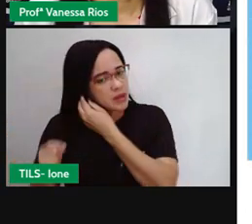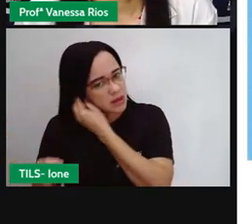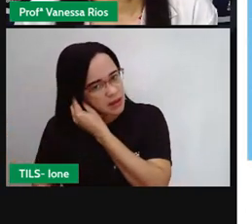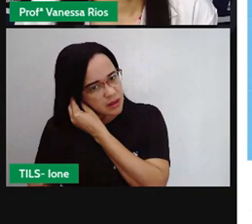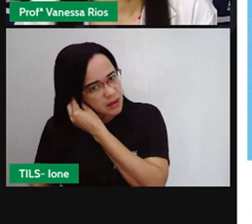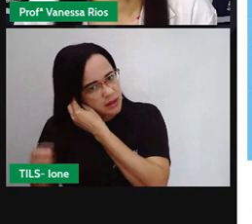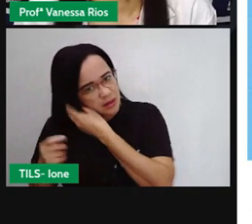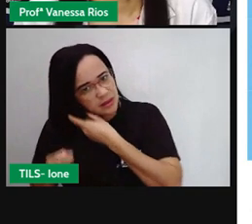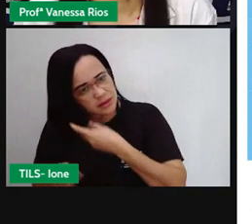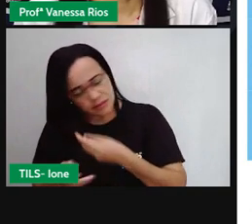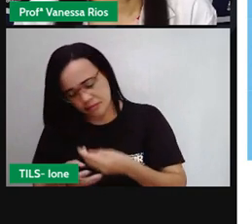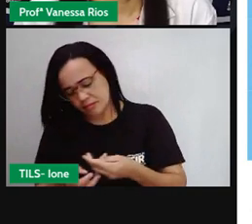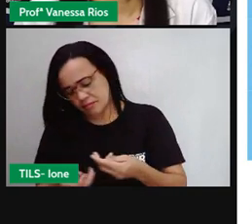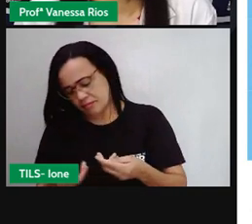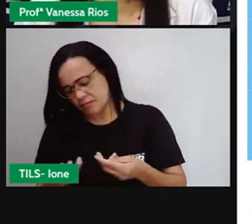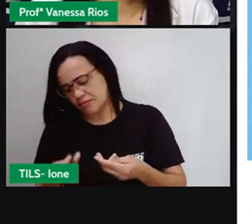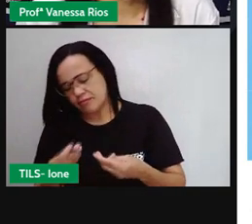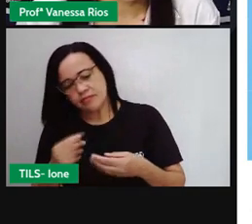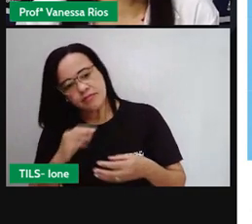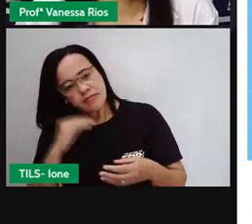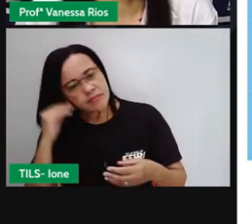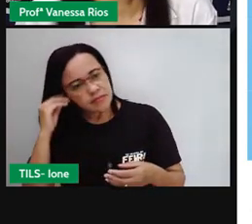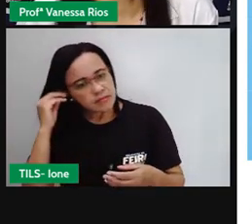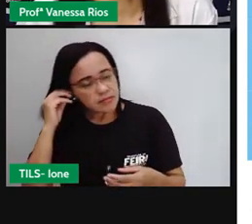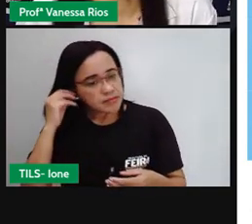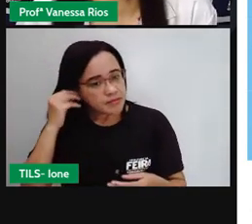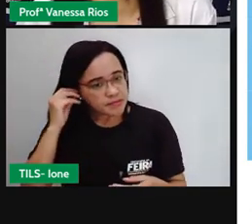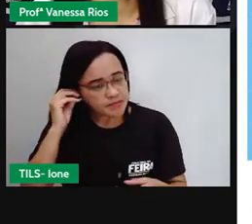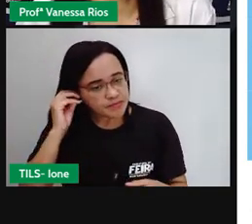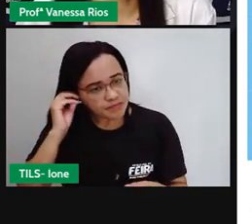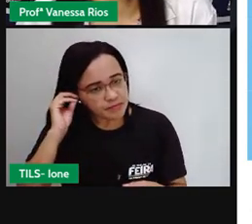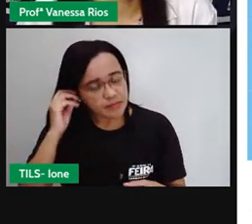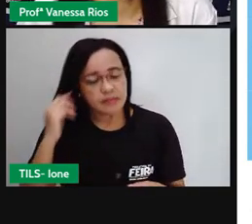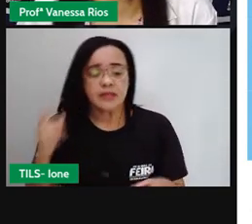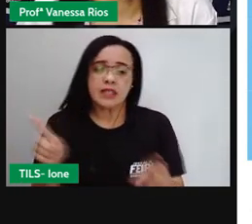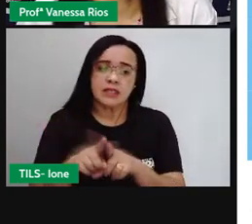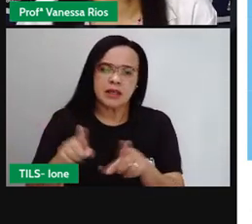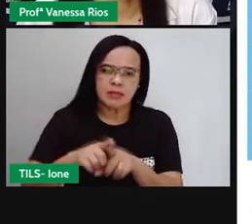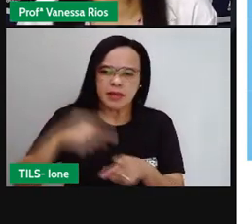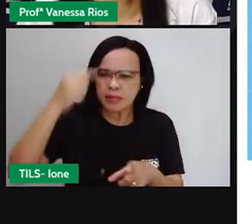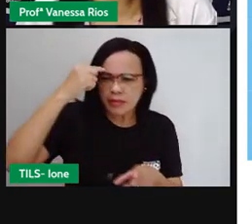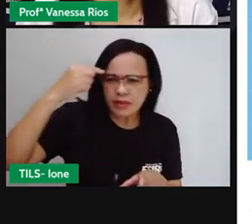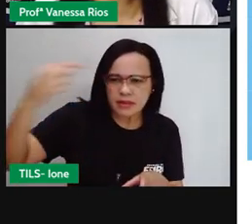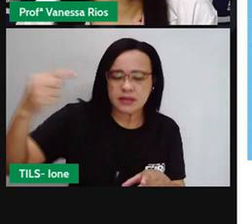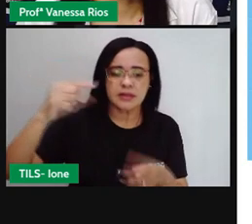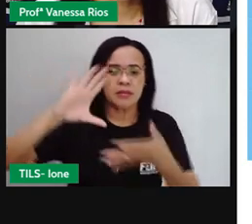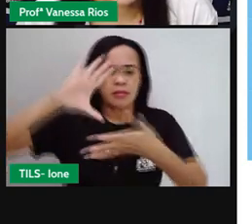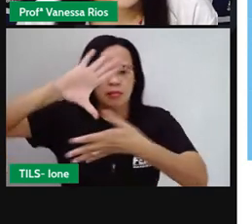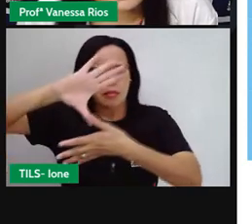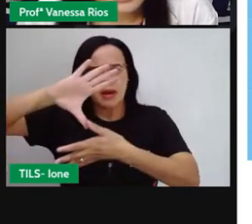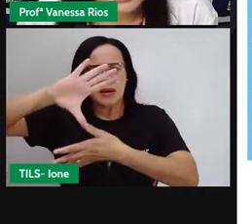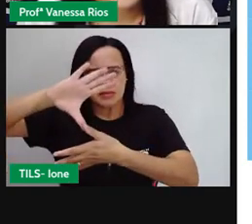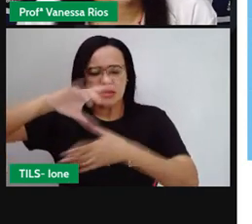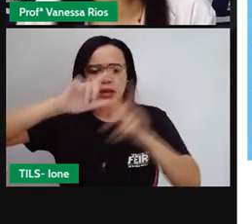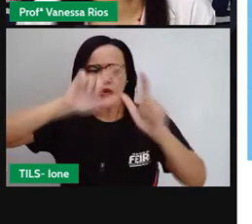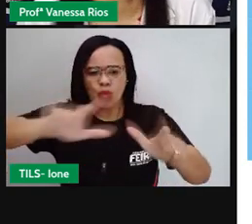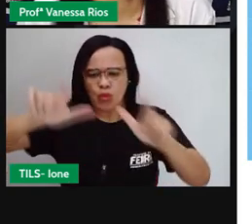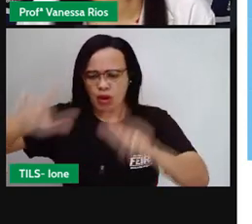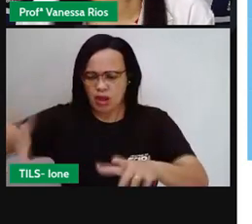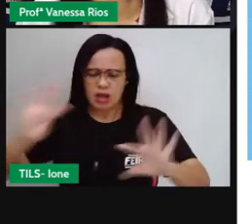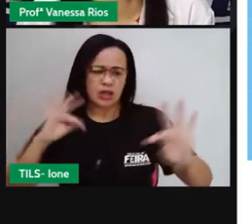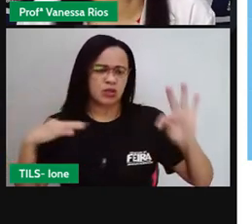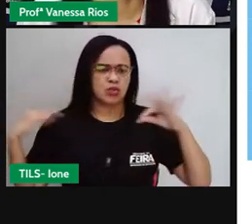relação a esse mapa que a Pró mostrou, onde tem aí alguns pontos turísticos. Você conhece esta